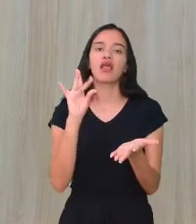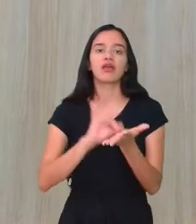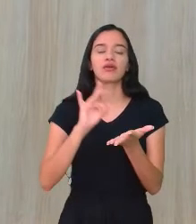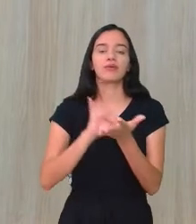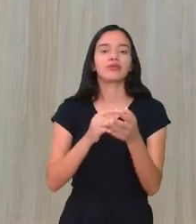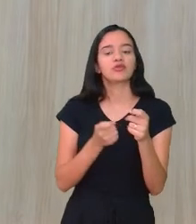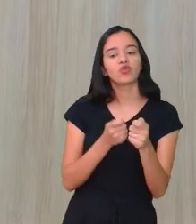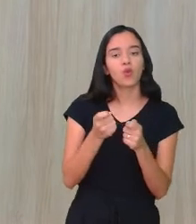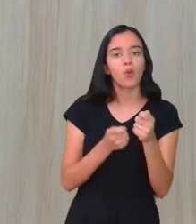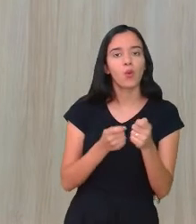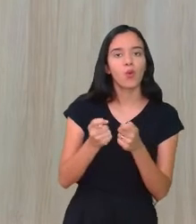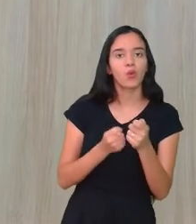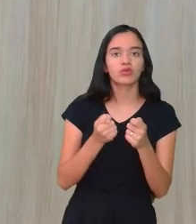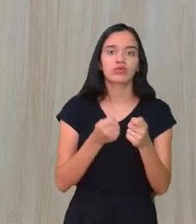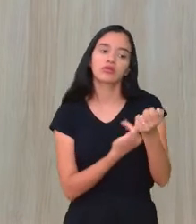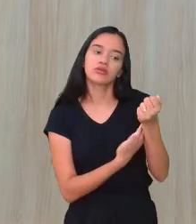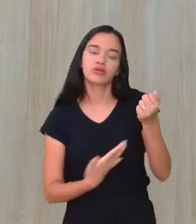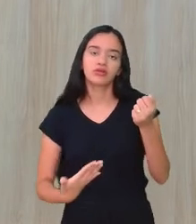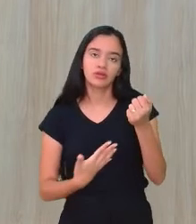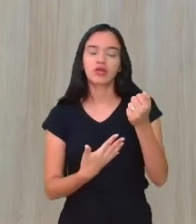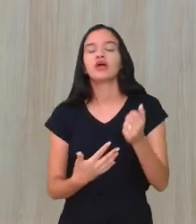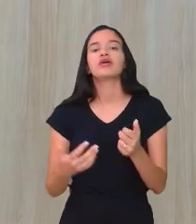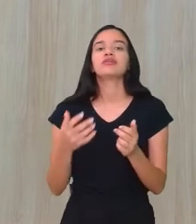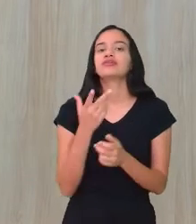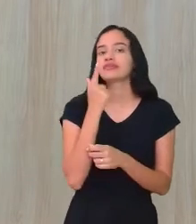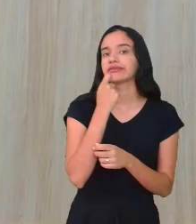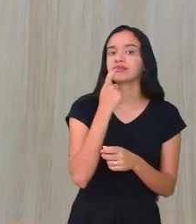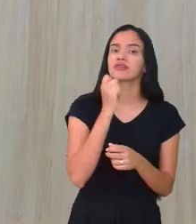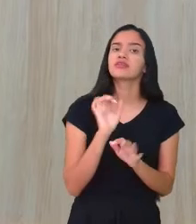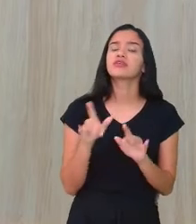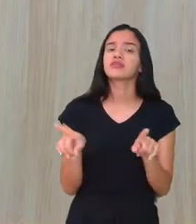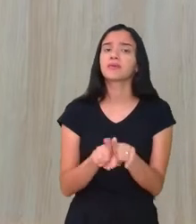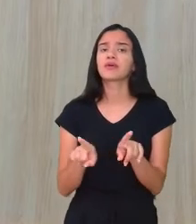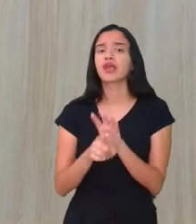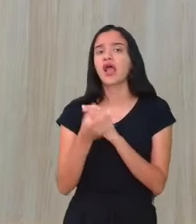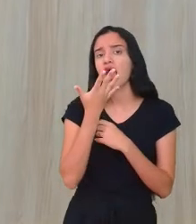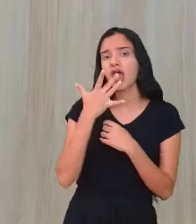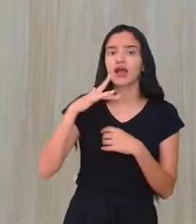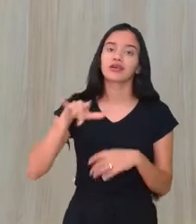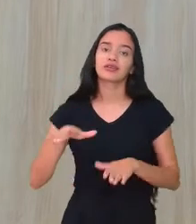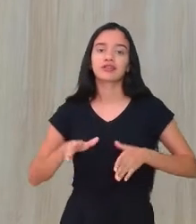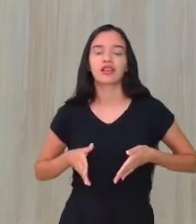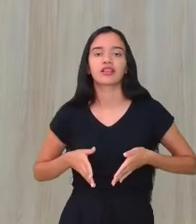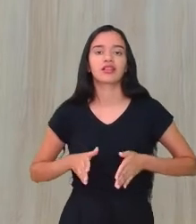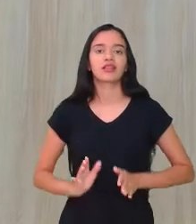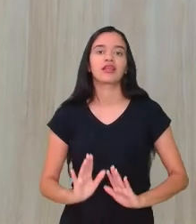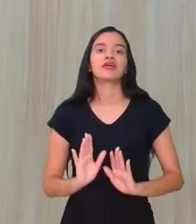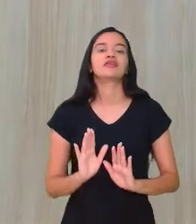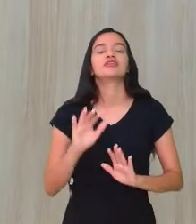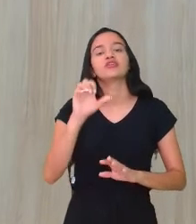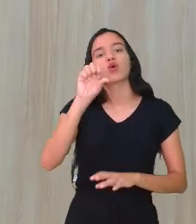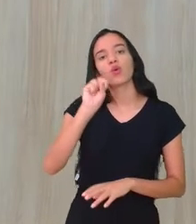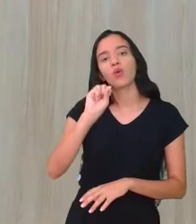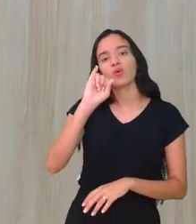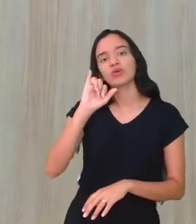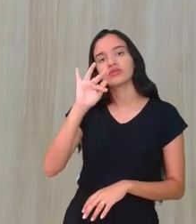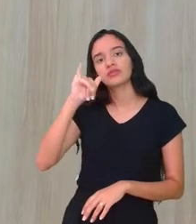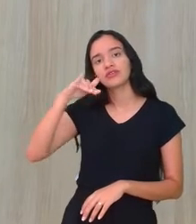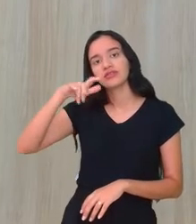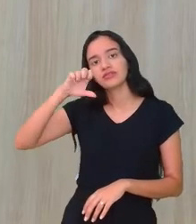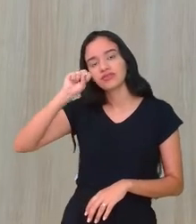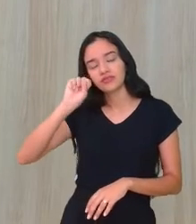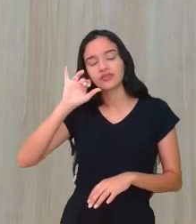do controle na transfusão de sangue mas também a criança também muitas crianças nascem com sífilis então quando a mulher